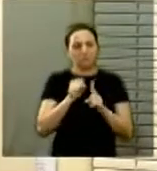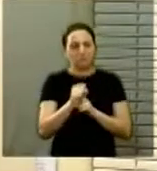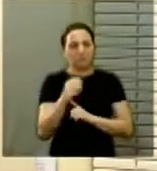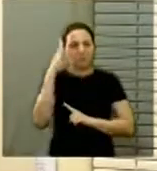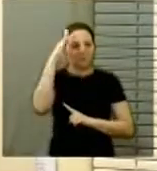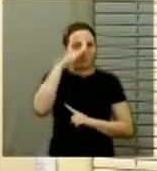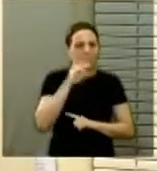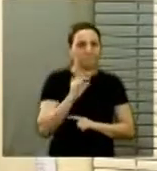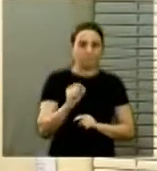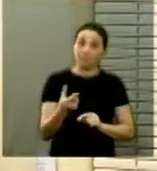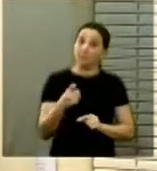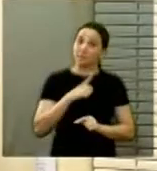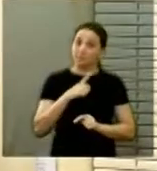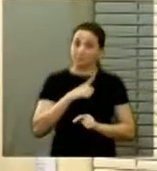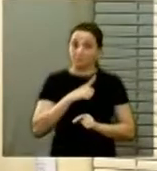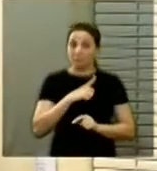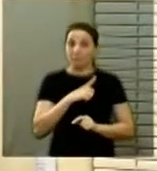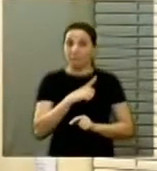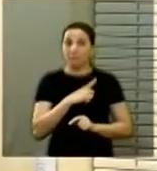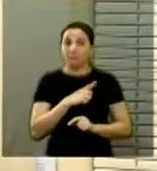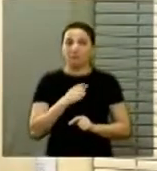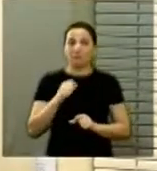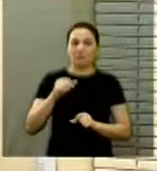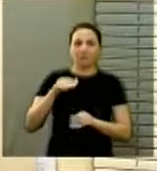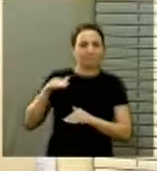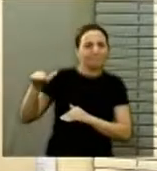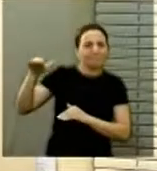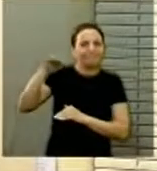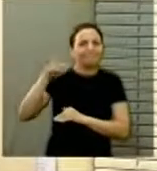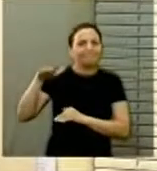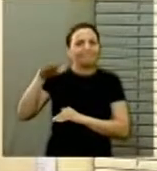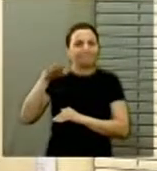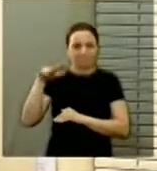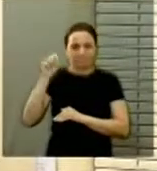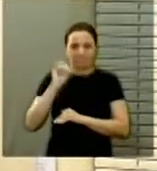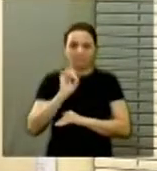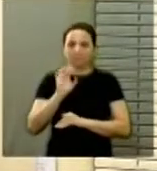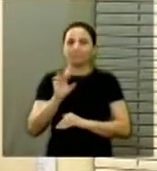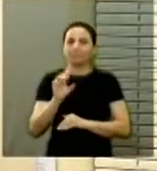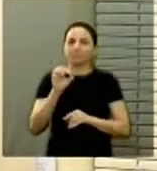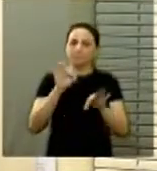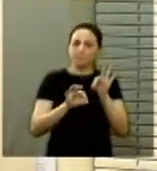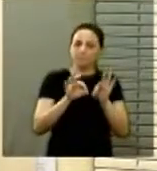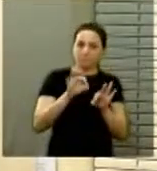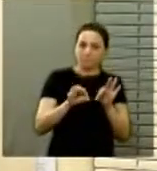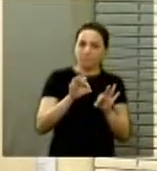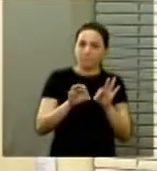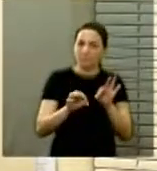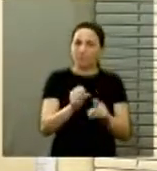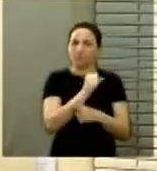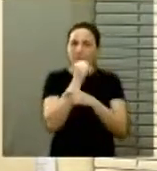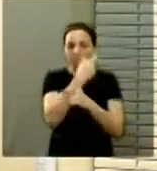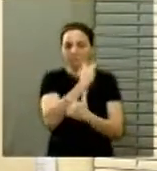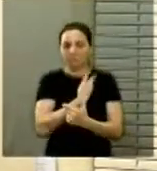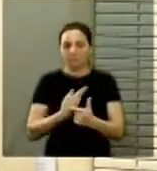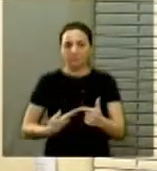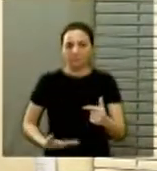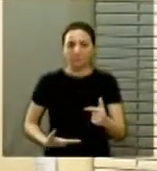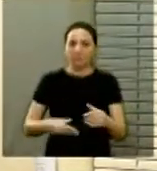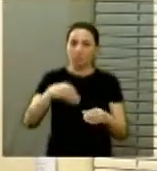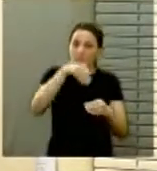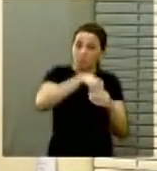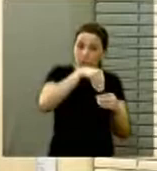Ocorre que, ao relacionar de maneira superficial justiça social e segurança pública, os